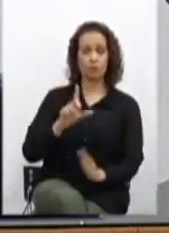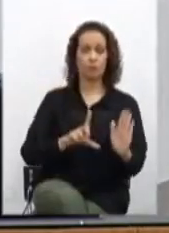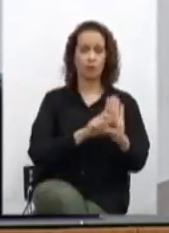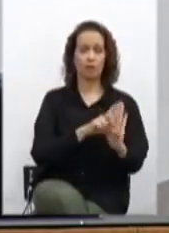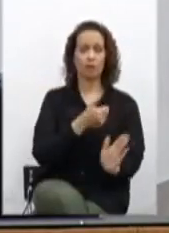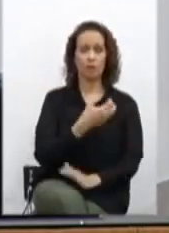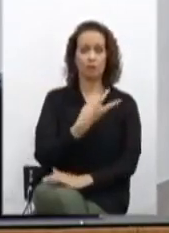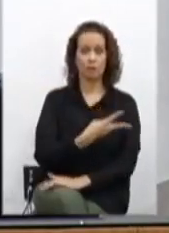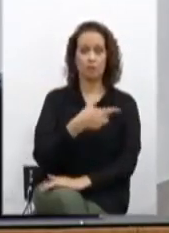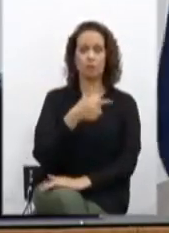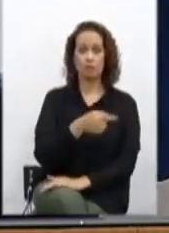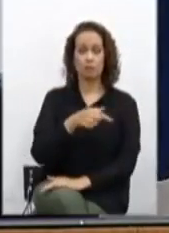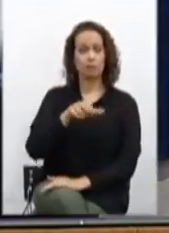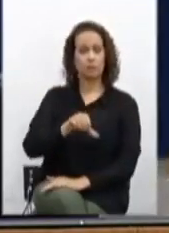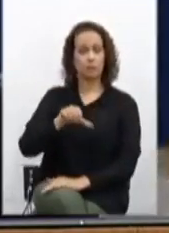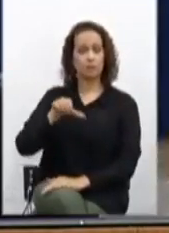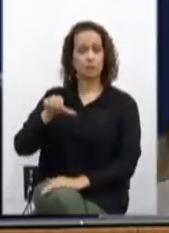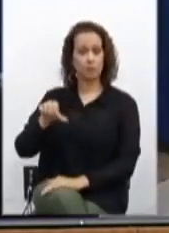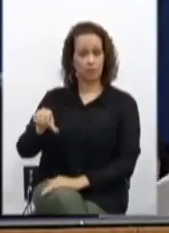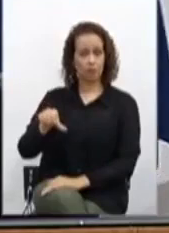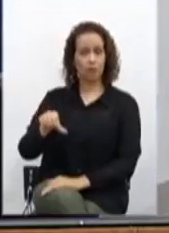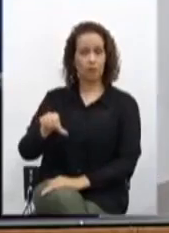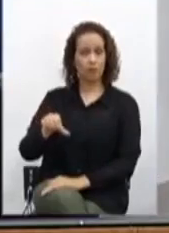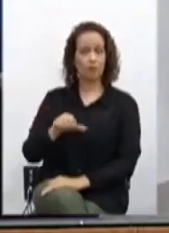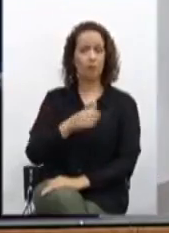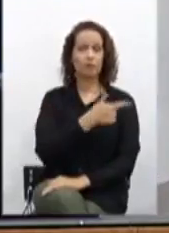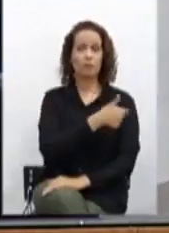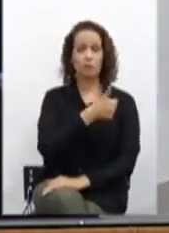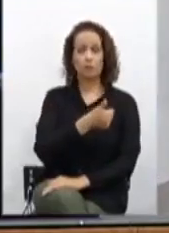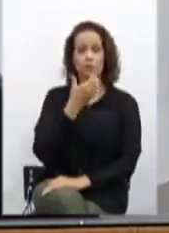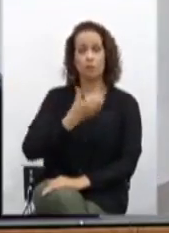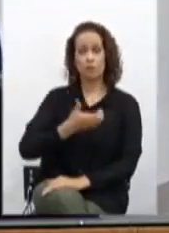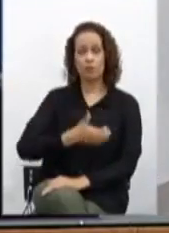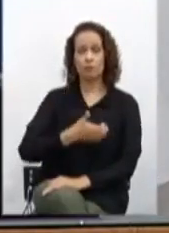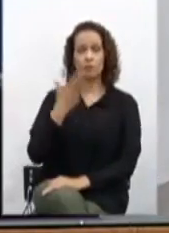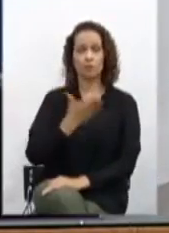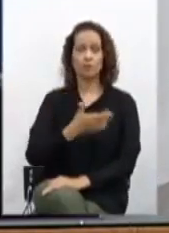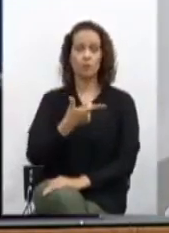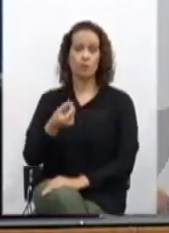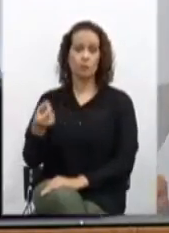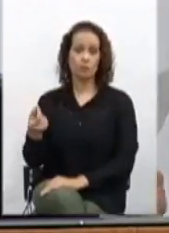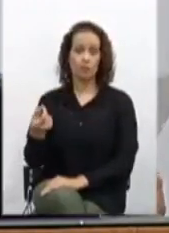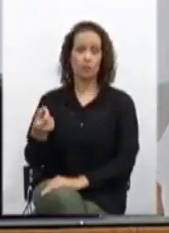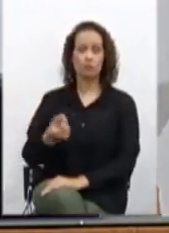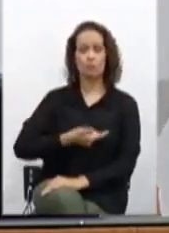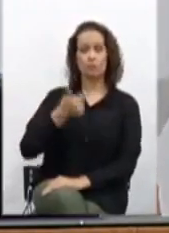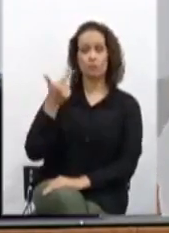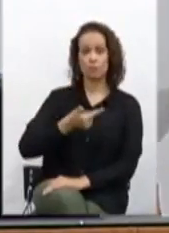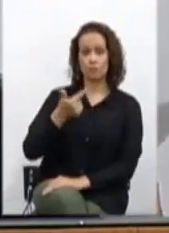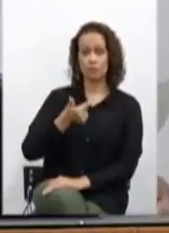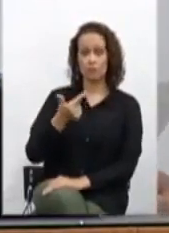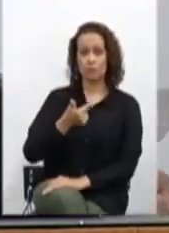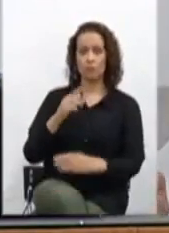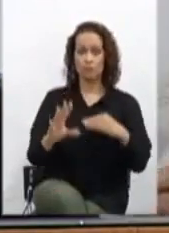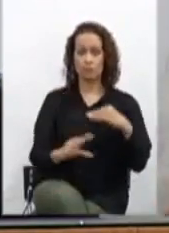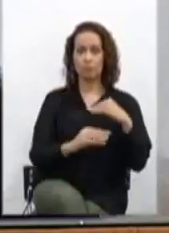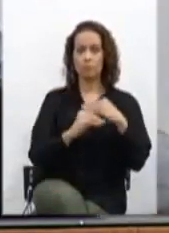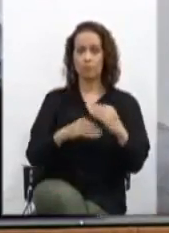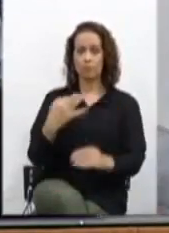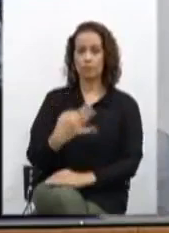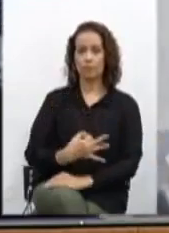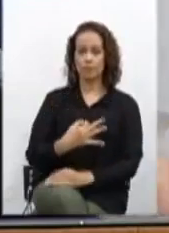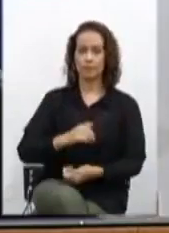13.799, de 21 de dezembro de 2000, o 2º, inciso 7º.